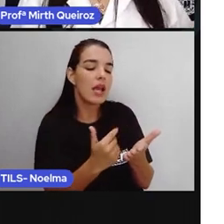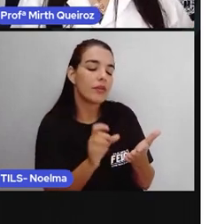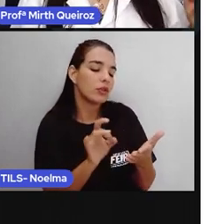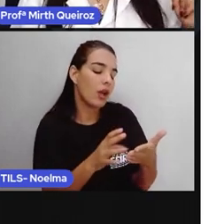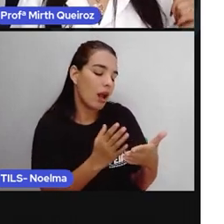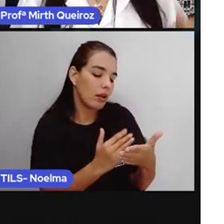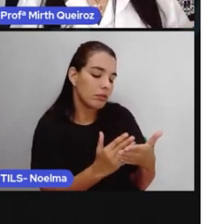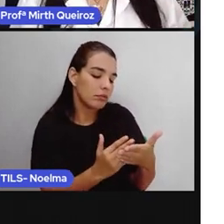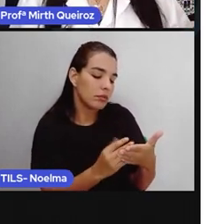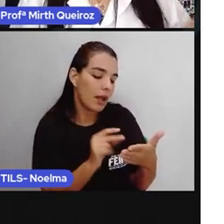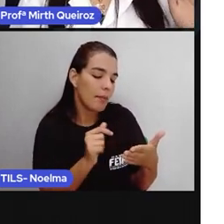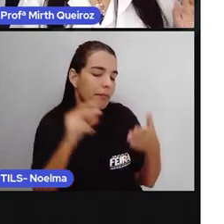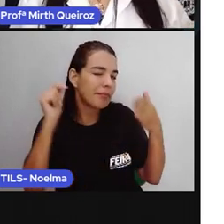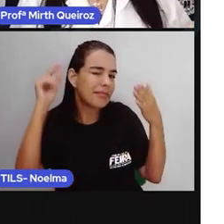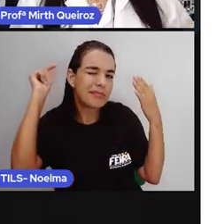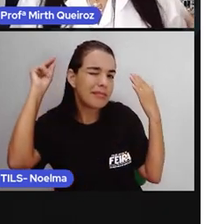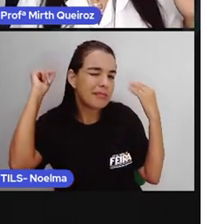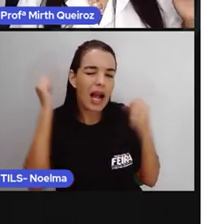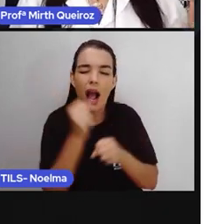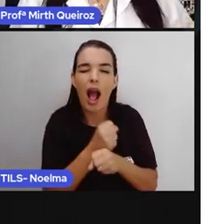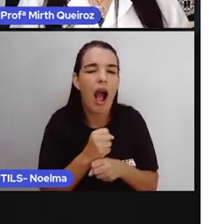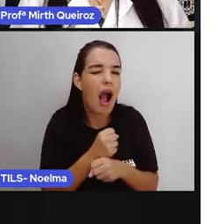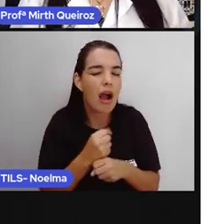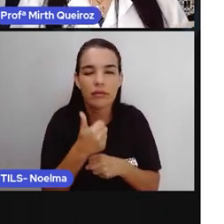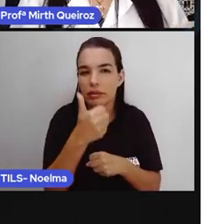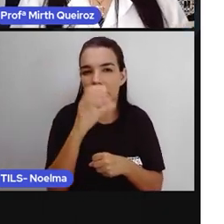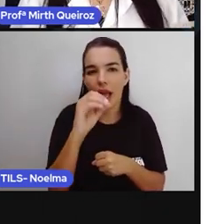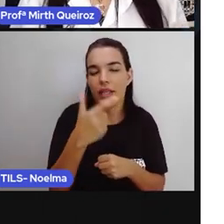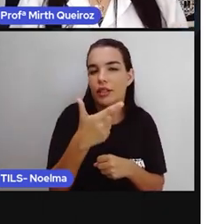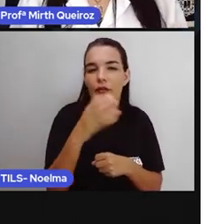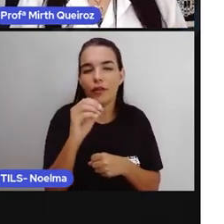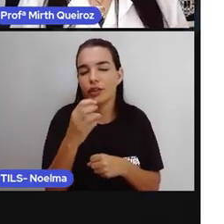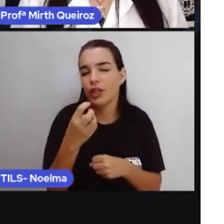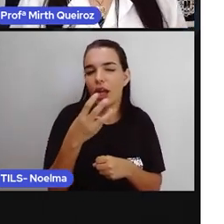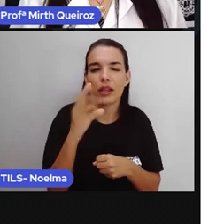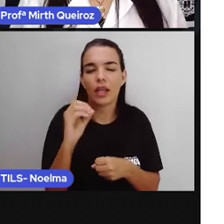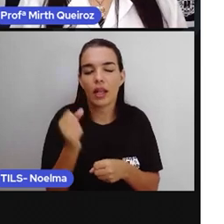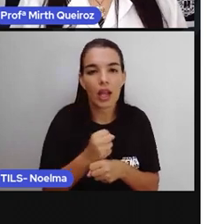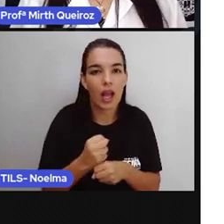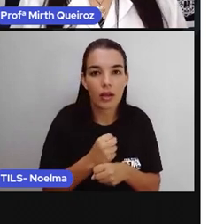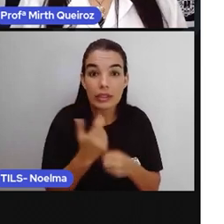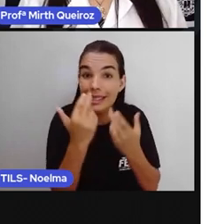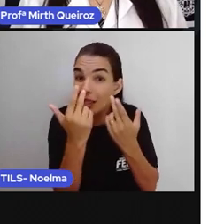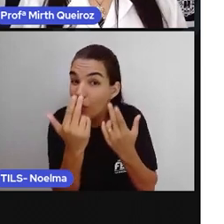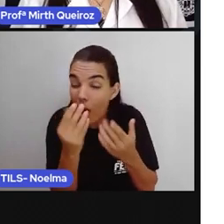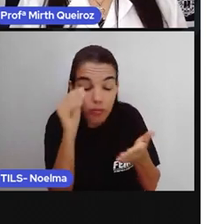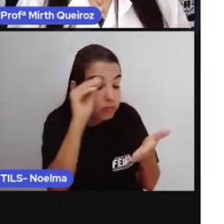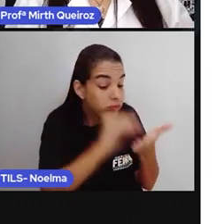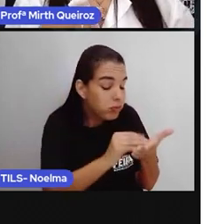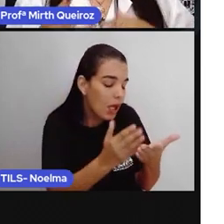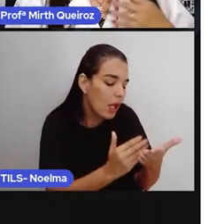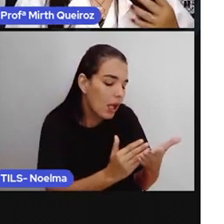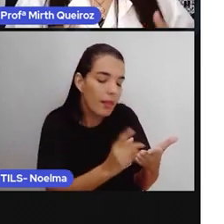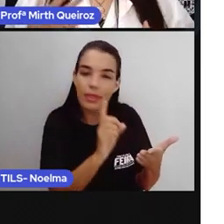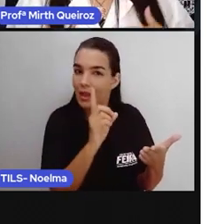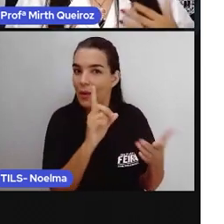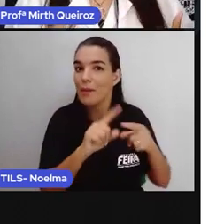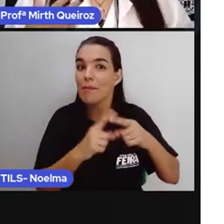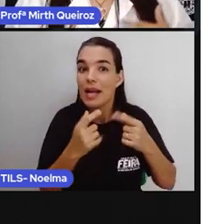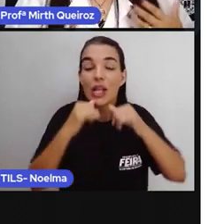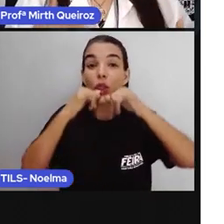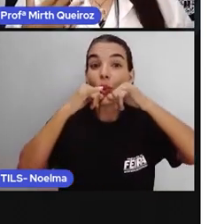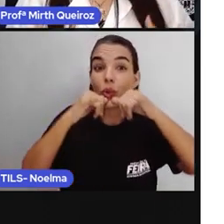aquele livro, aquele livro ali tem 10, 20, 30 anos, e está do mesmo jeito, não. Quando a gente fala de notícias, elas